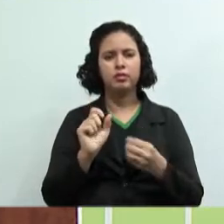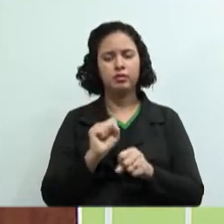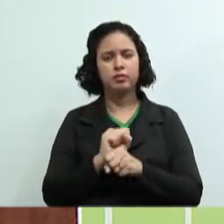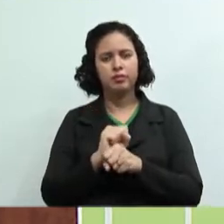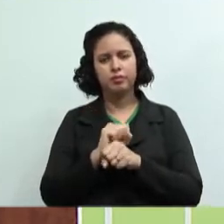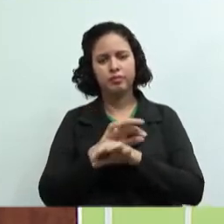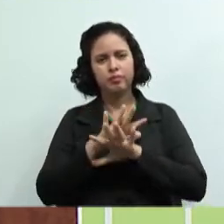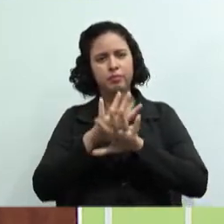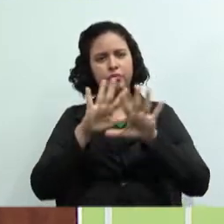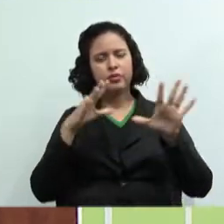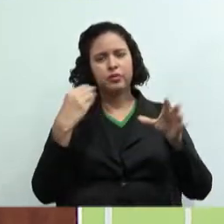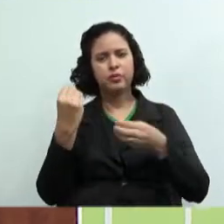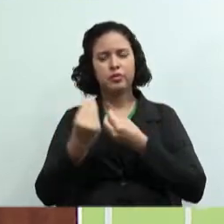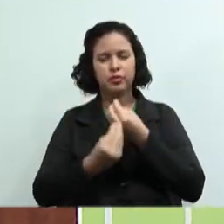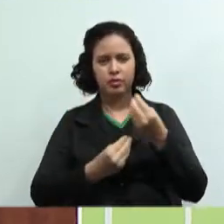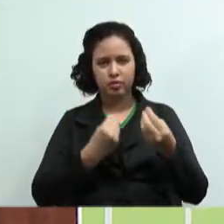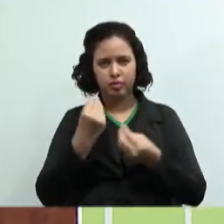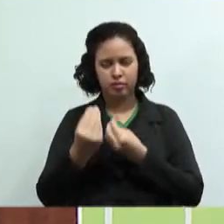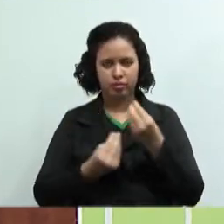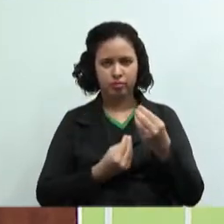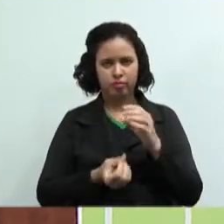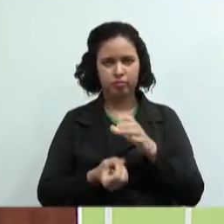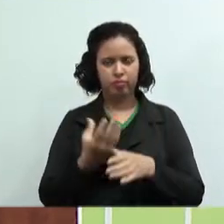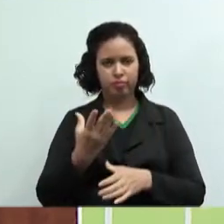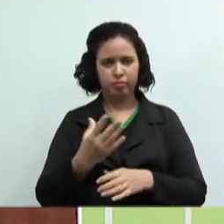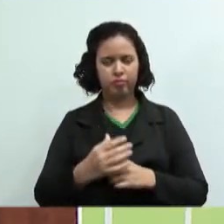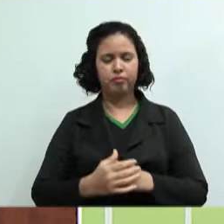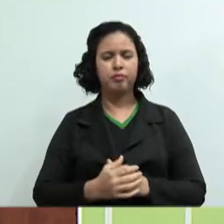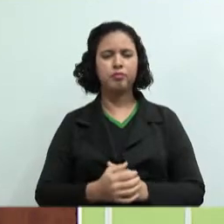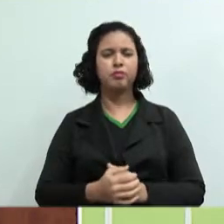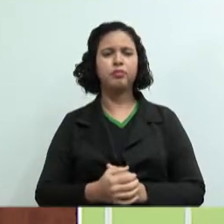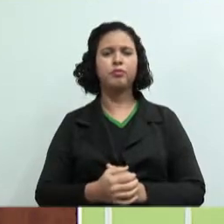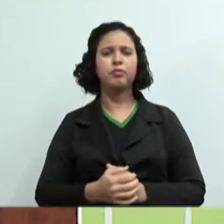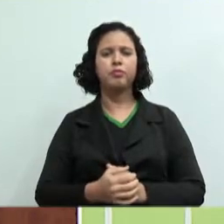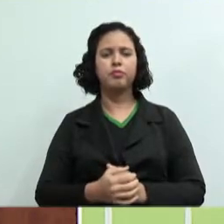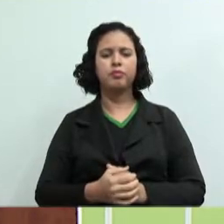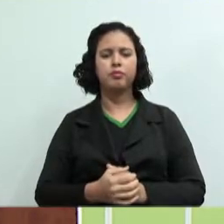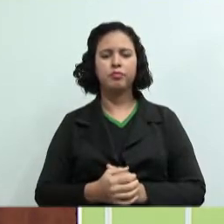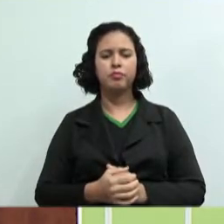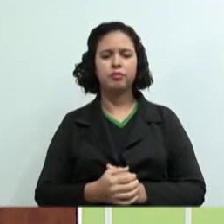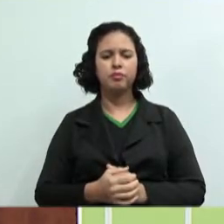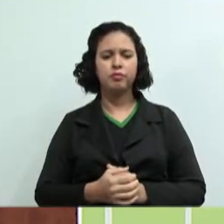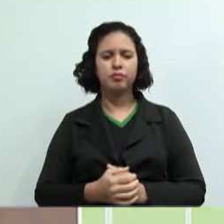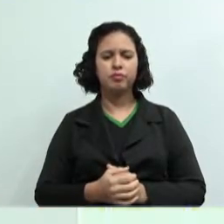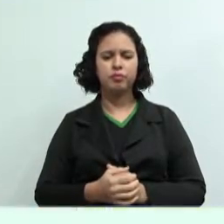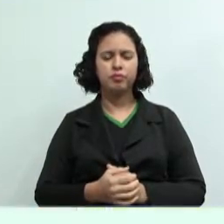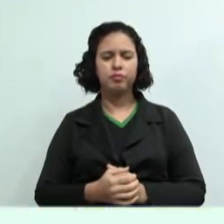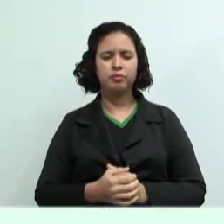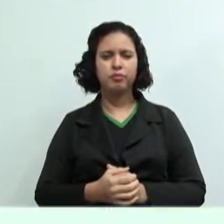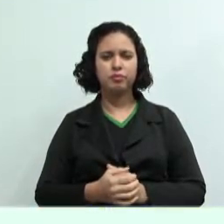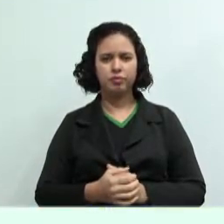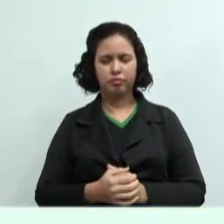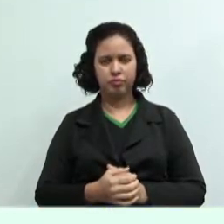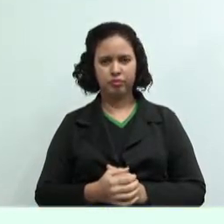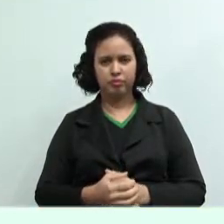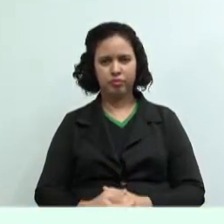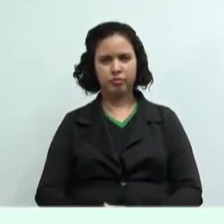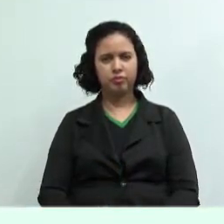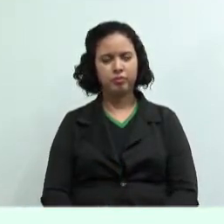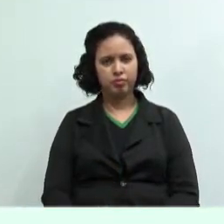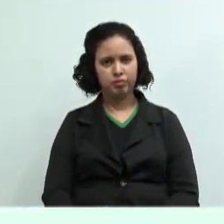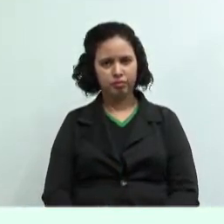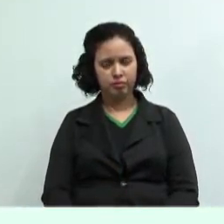um pouco mais como surgiu a contabilidade de custos. Vamos lá? A realidade é fornecer informações